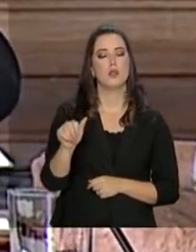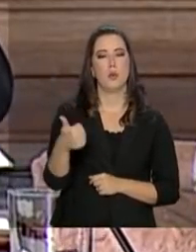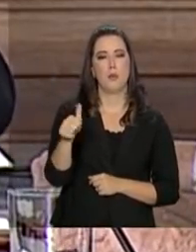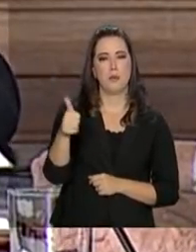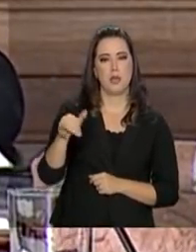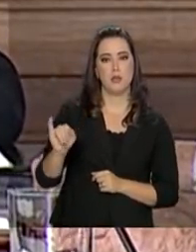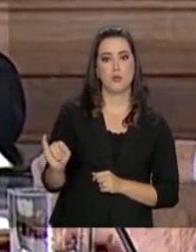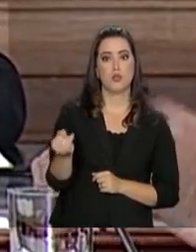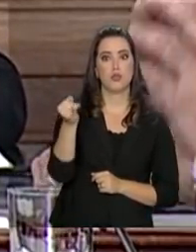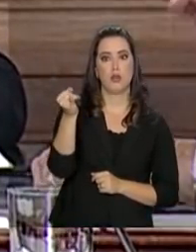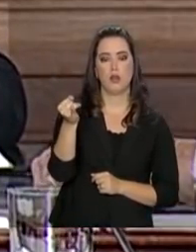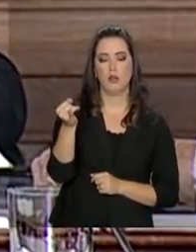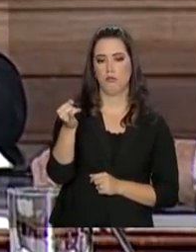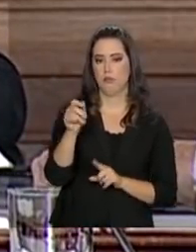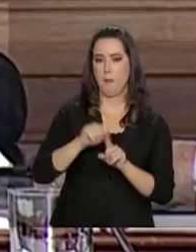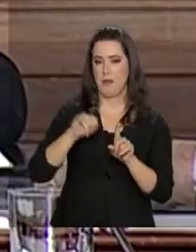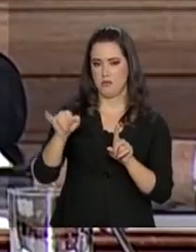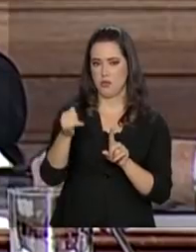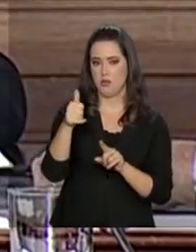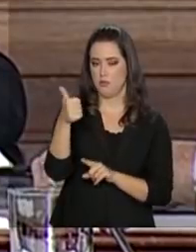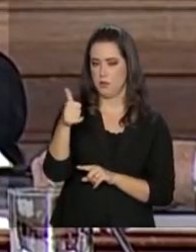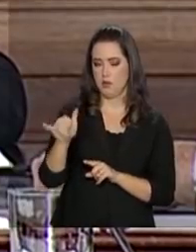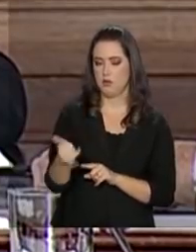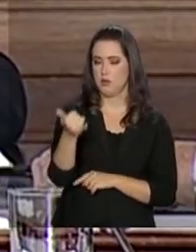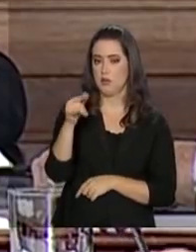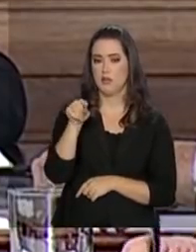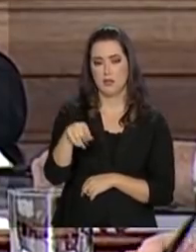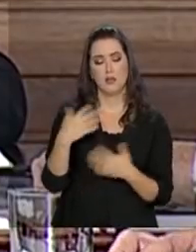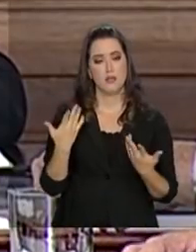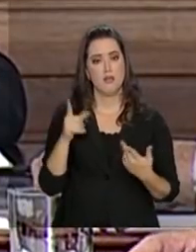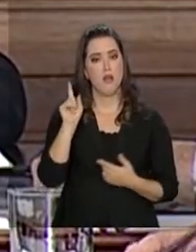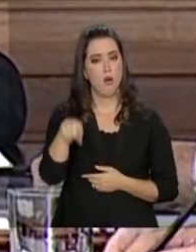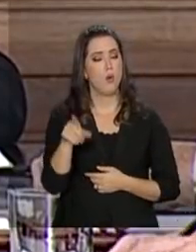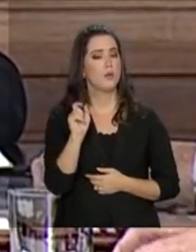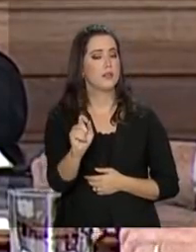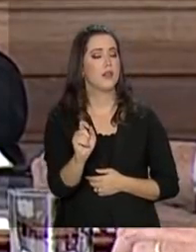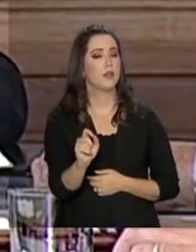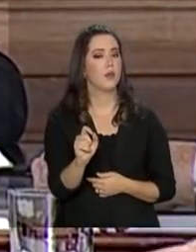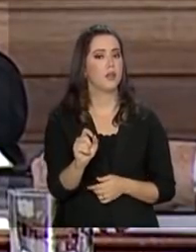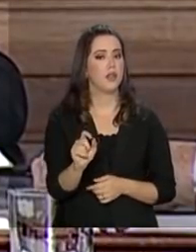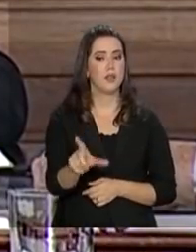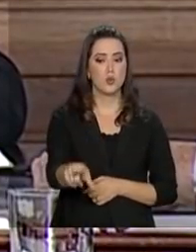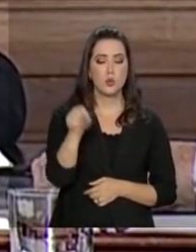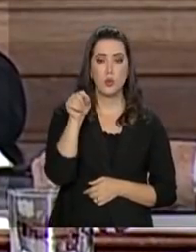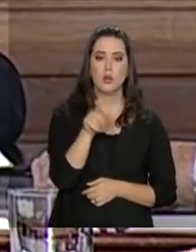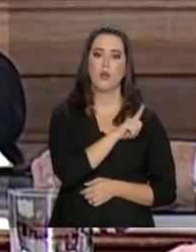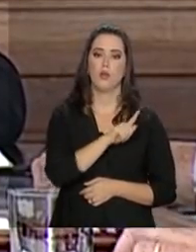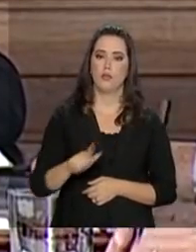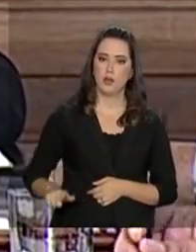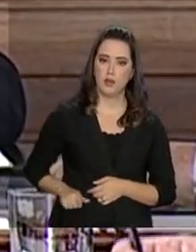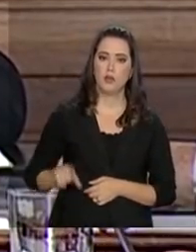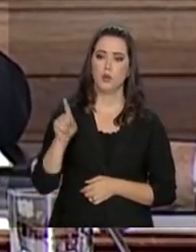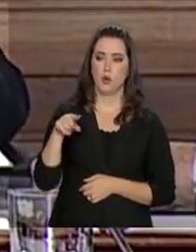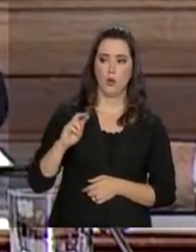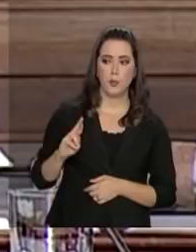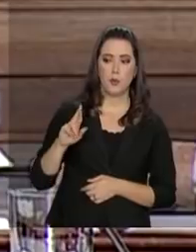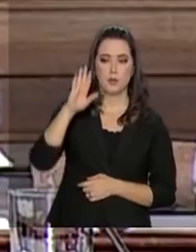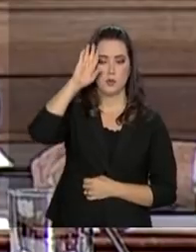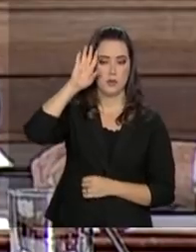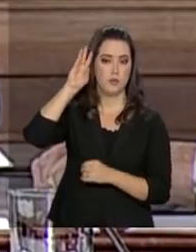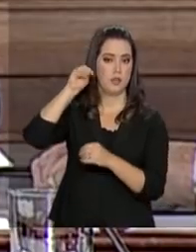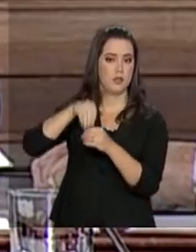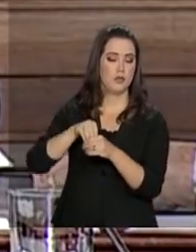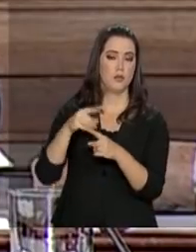solução seria efetivamente nomear o governador eleito como interventor, até porque,